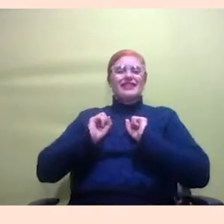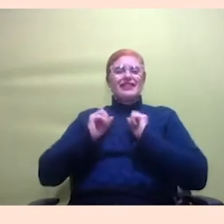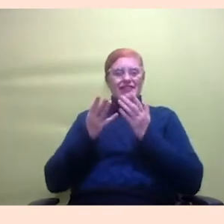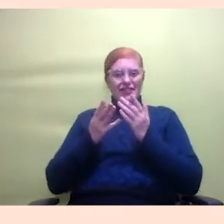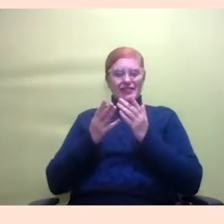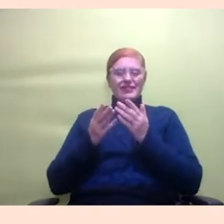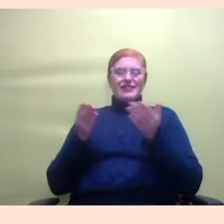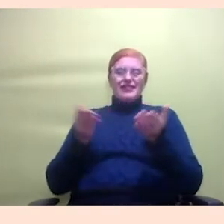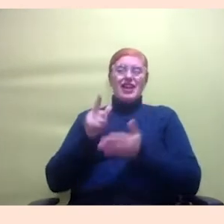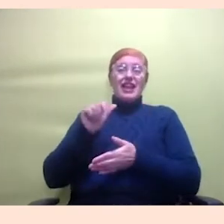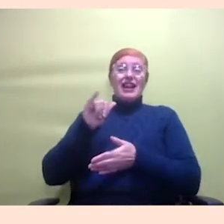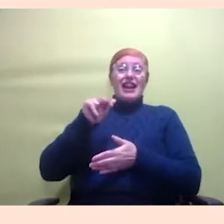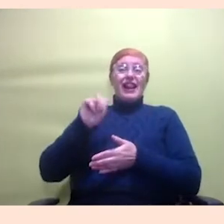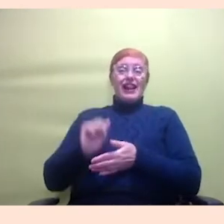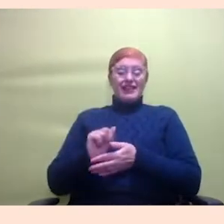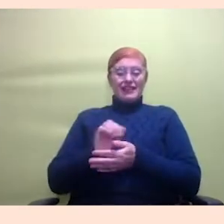é isso?